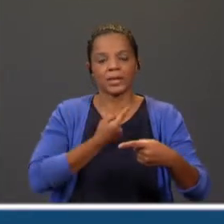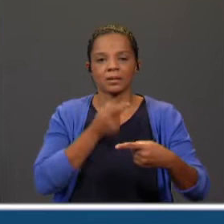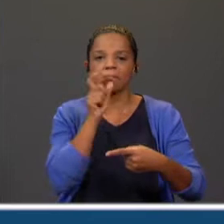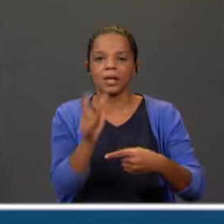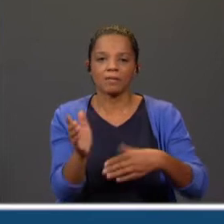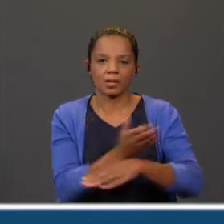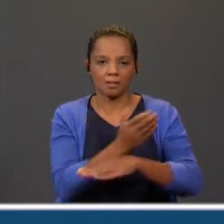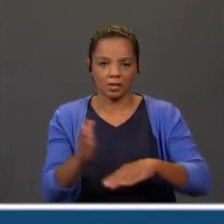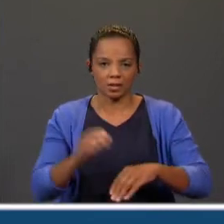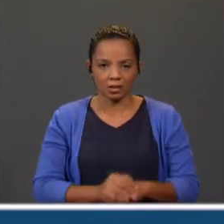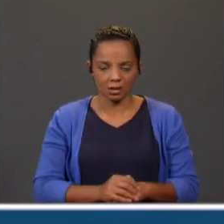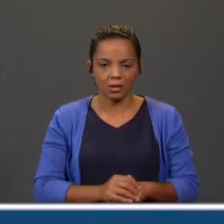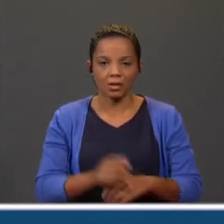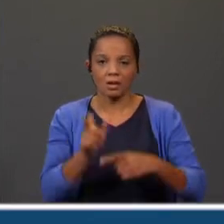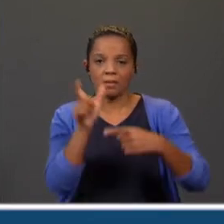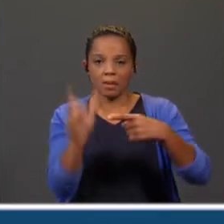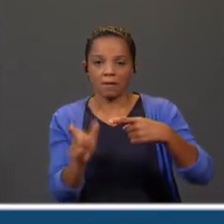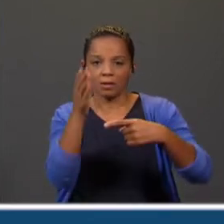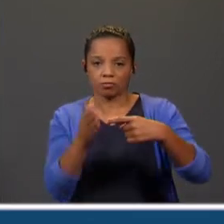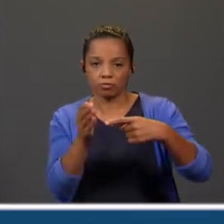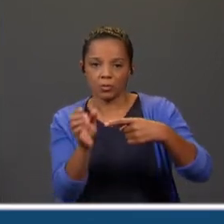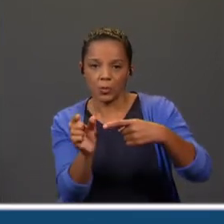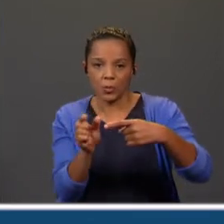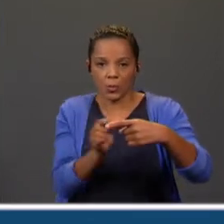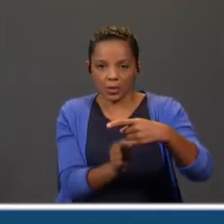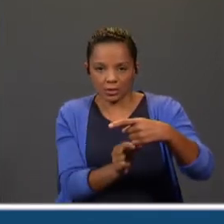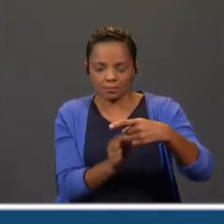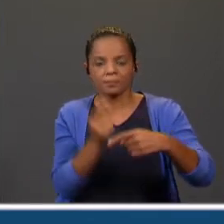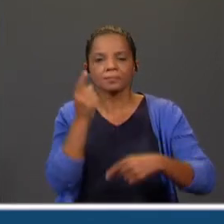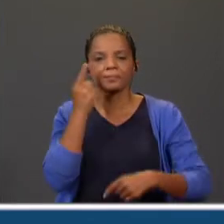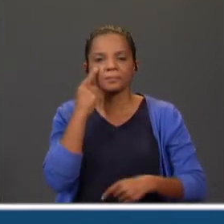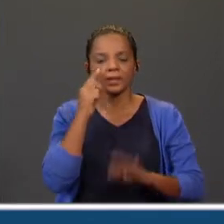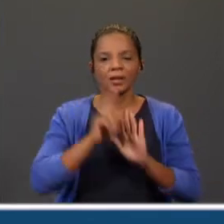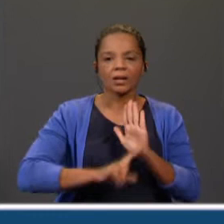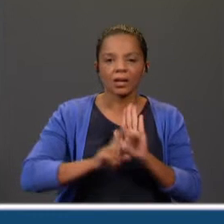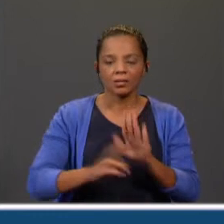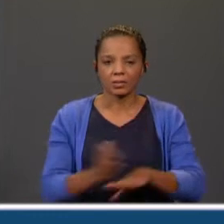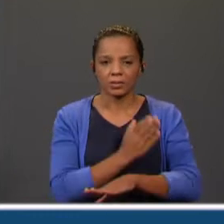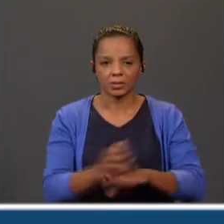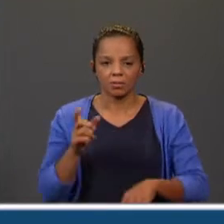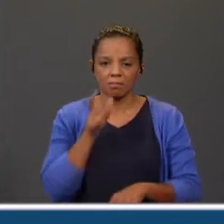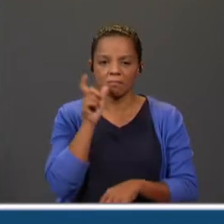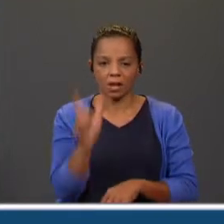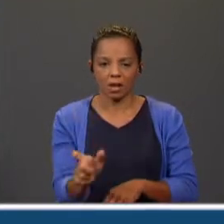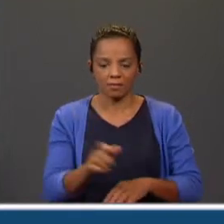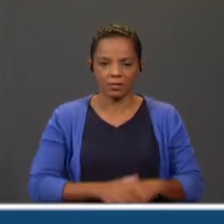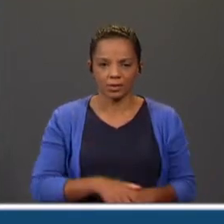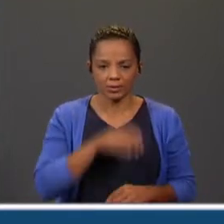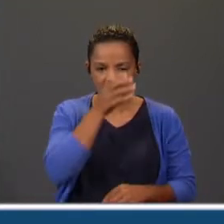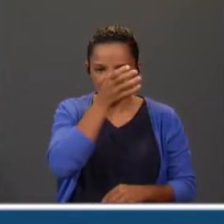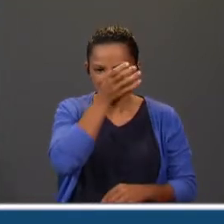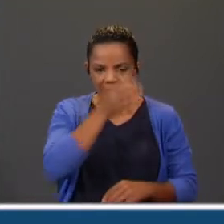dividir a palavra e passar uma parte dela para a linha seguinte. Presta atenção às regras de separação de palavras que mudam de linha.